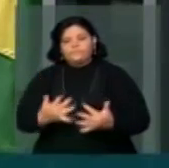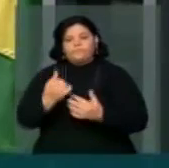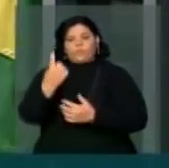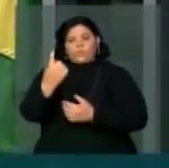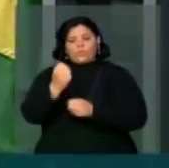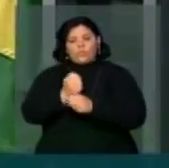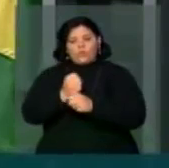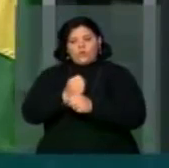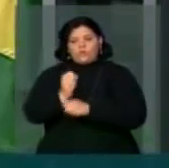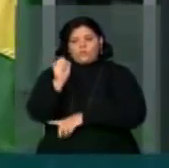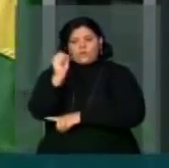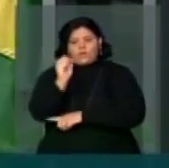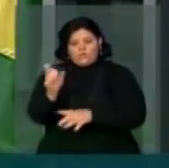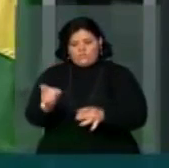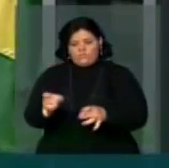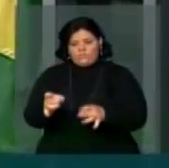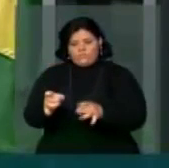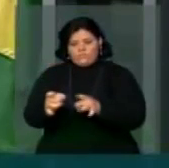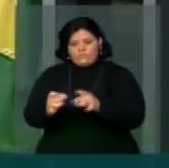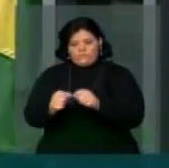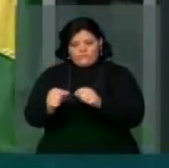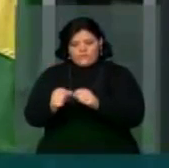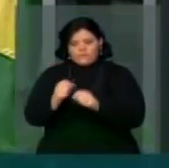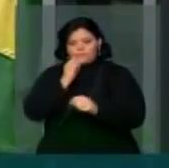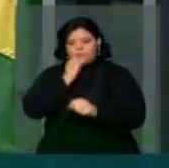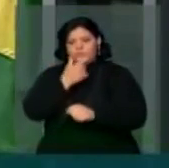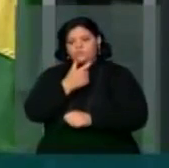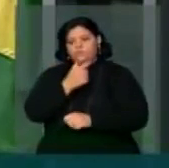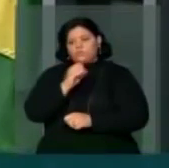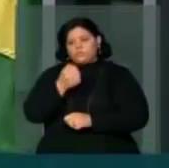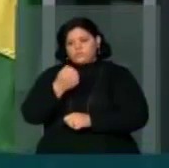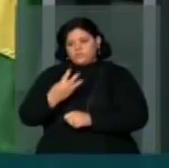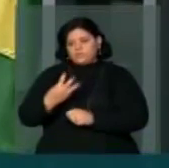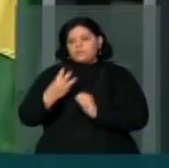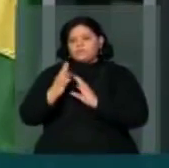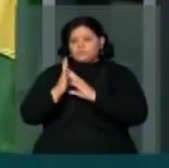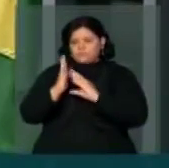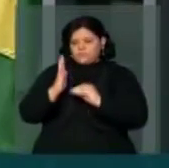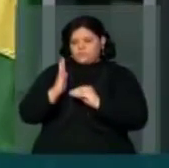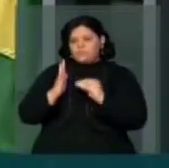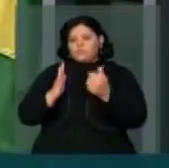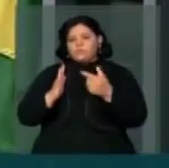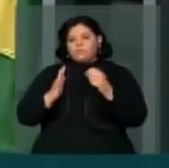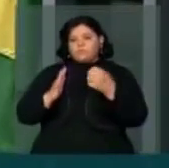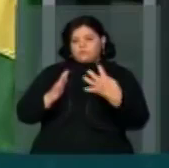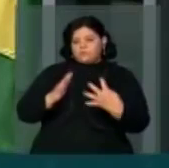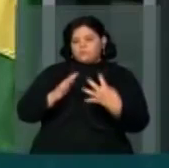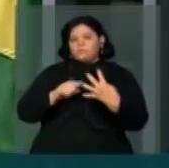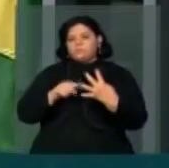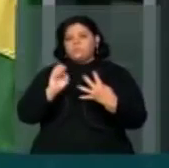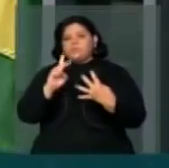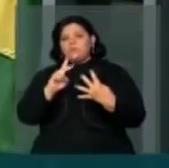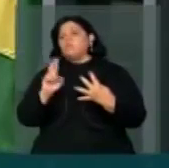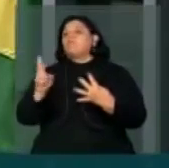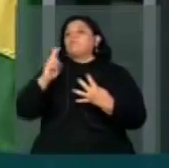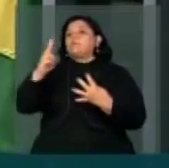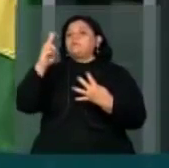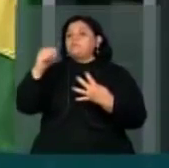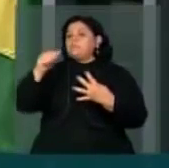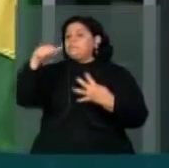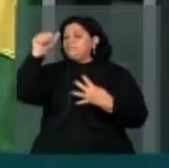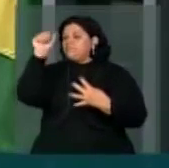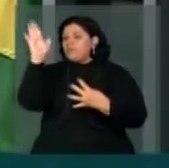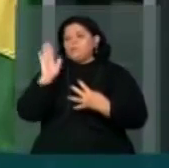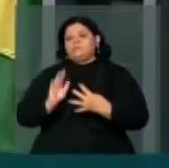ano de fabricação, por exemplo, 2013 modelo de 2014, é mais valorizado do o